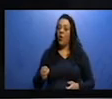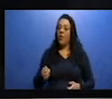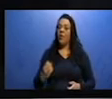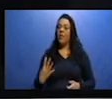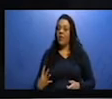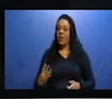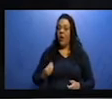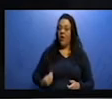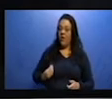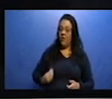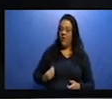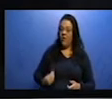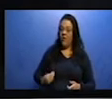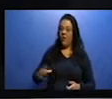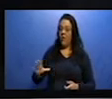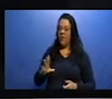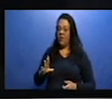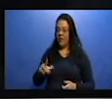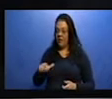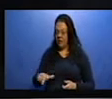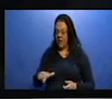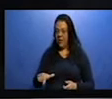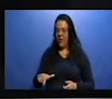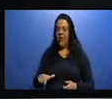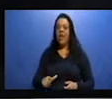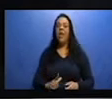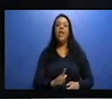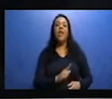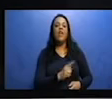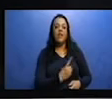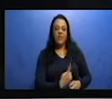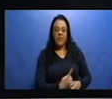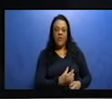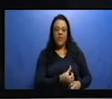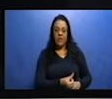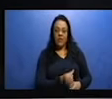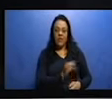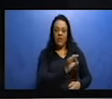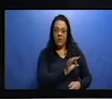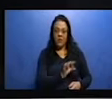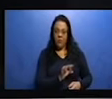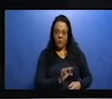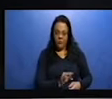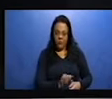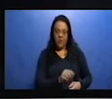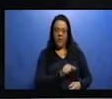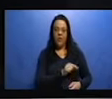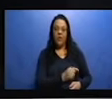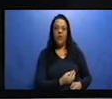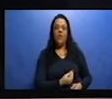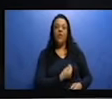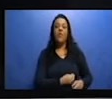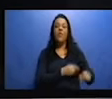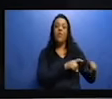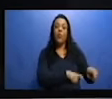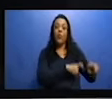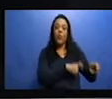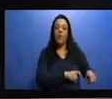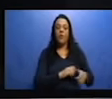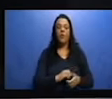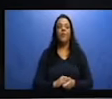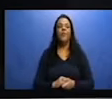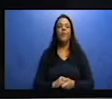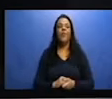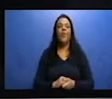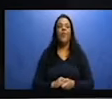outras 16 aí estariam no campo, né? Então, até a década de 1960, como a gente pode observar aqui nesse